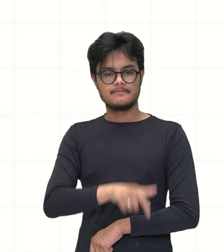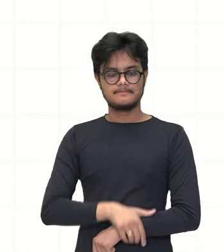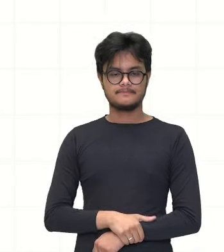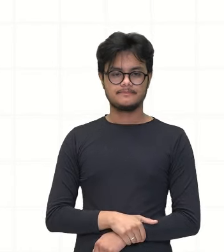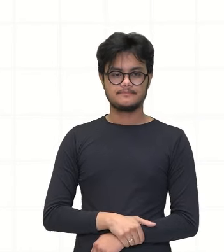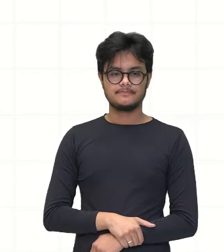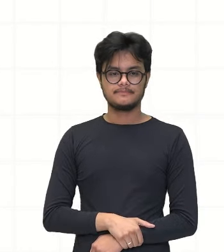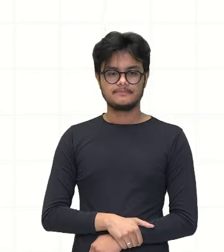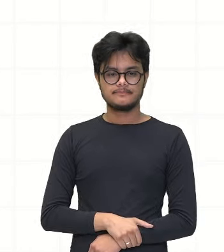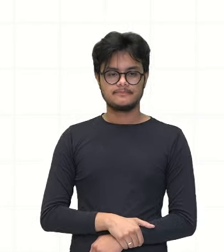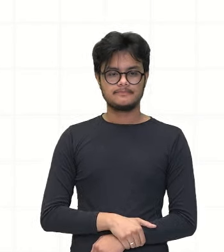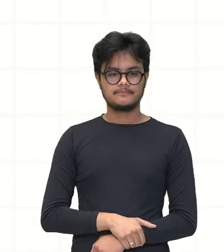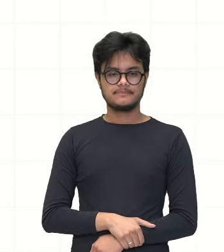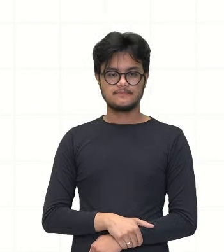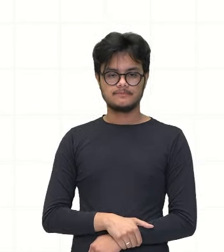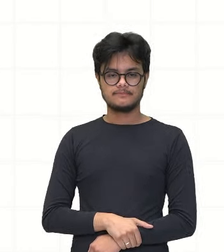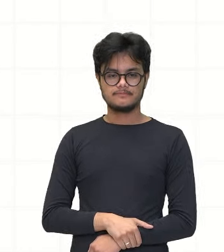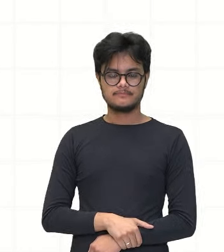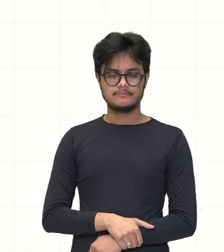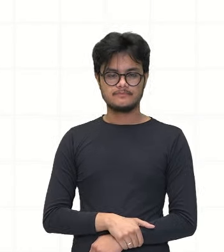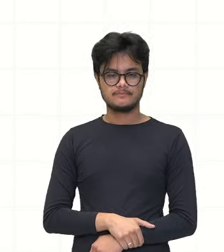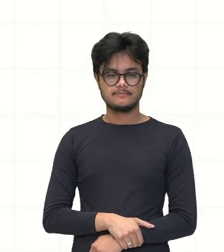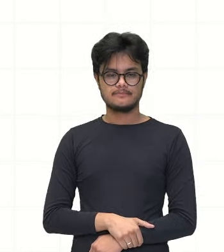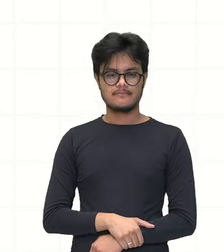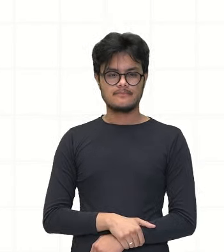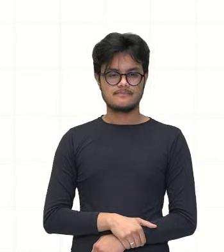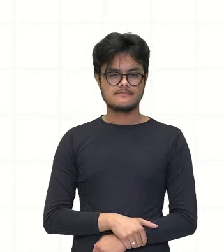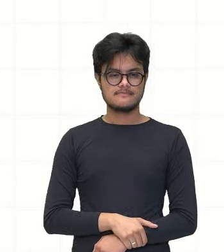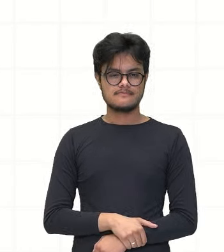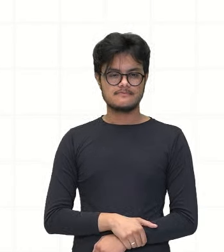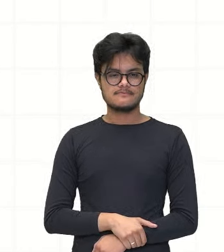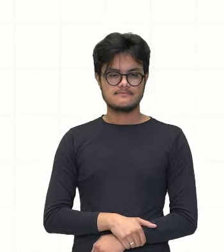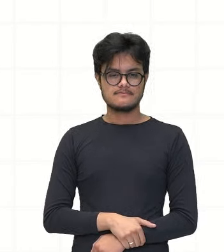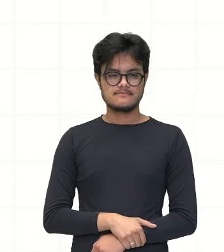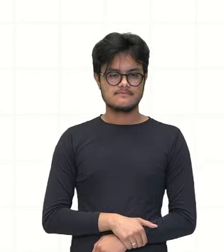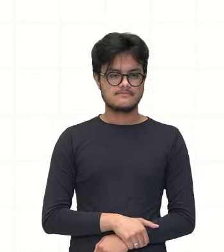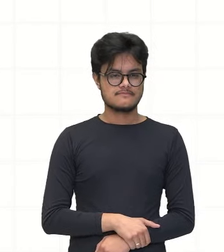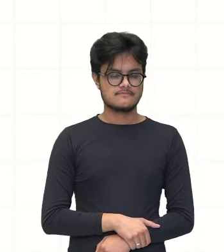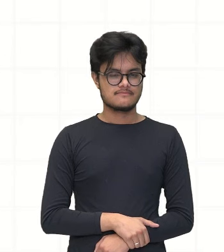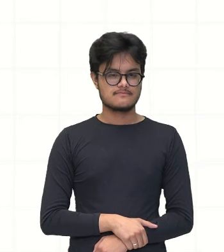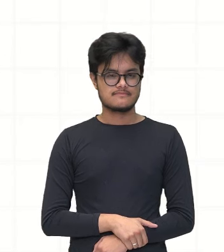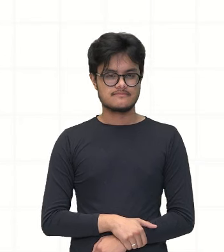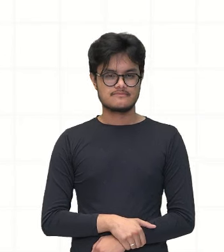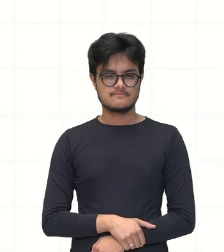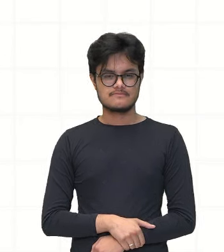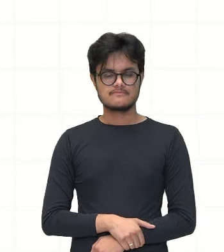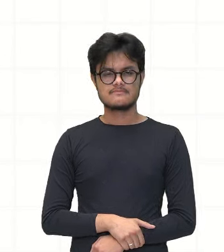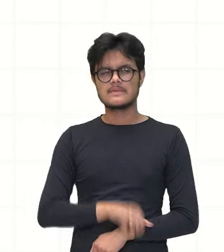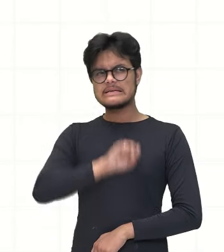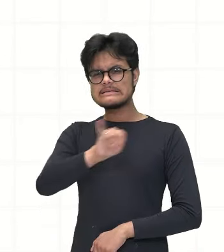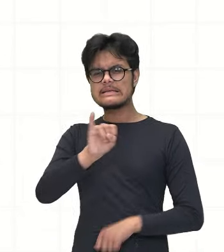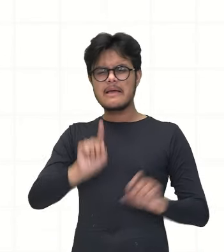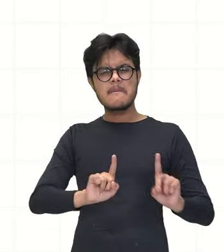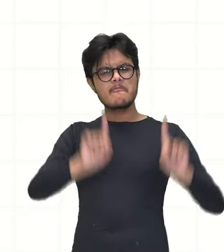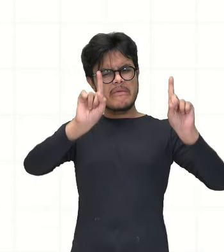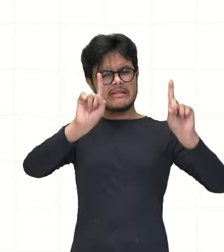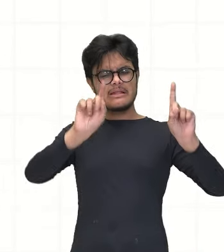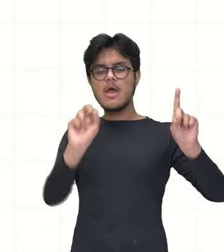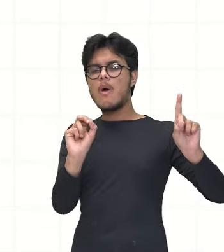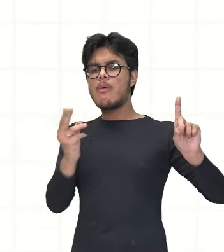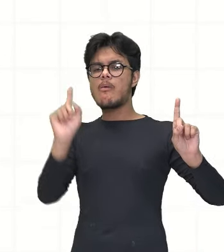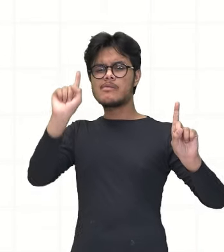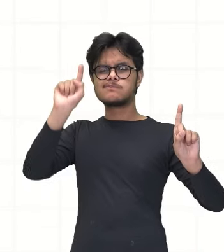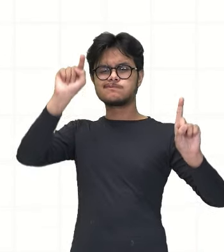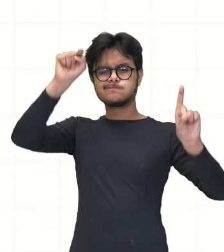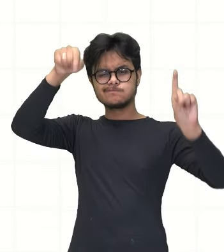Diretamente, proporcional, ou se eu vou precisar inverter alguma das duas razões. Então, você vai pensar, imagine que tem